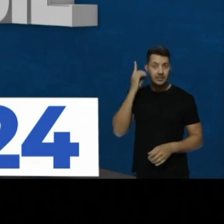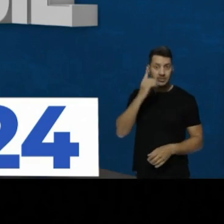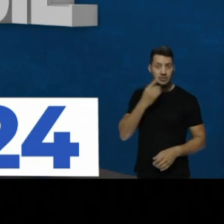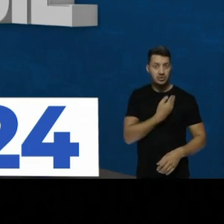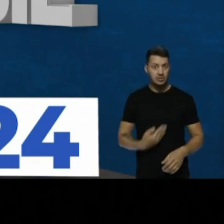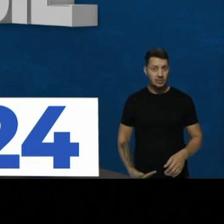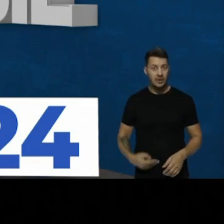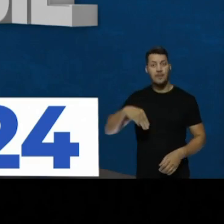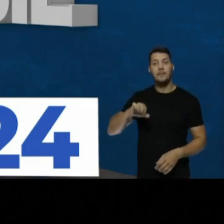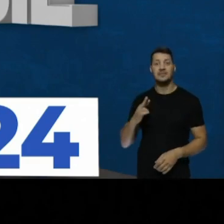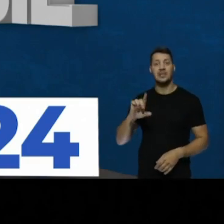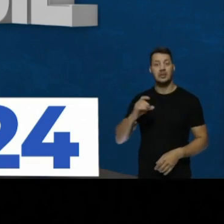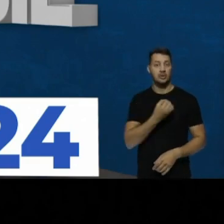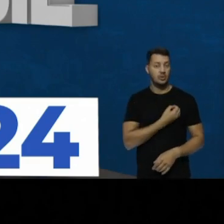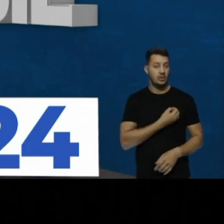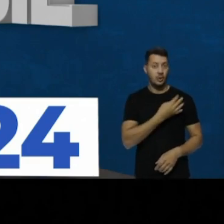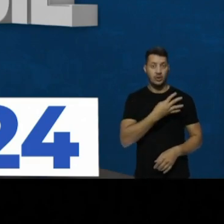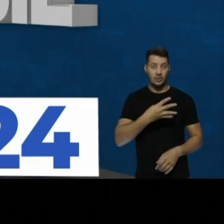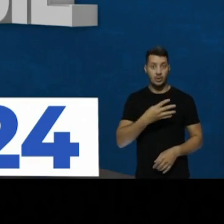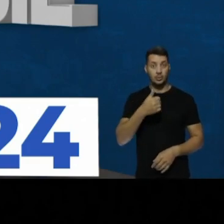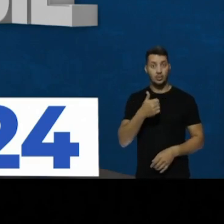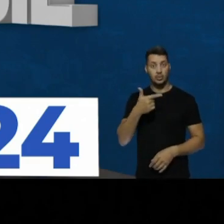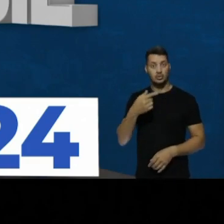pública. Deputado estadual, Marcelo Dino.